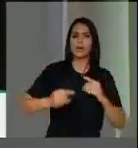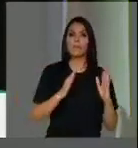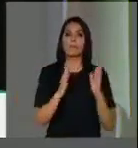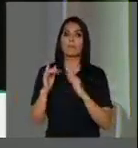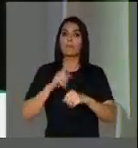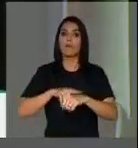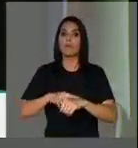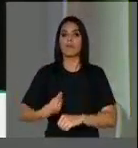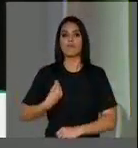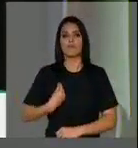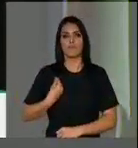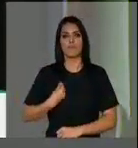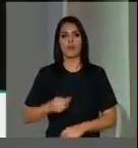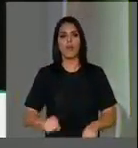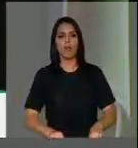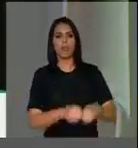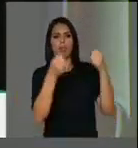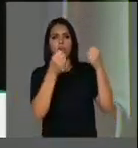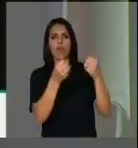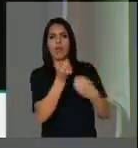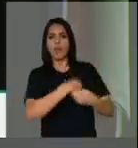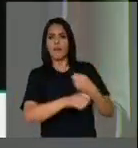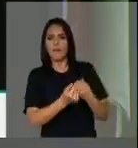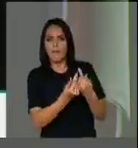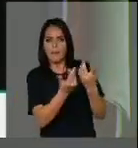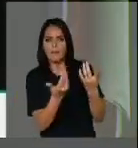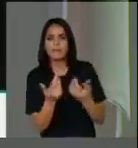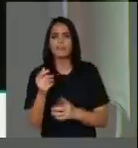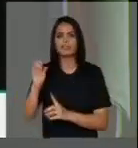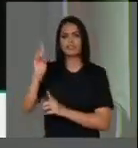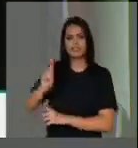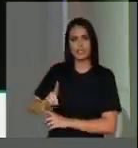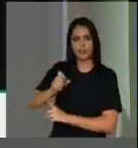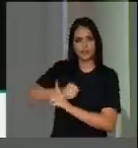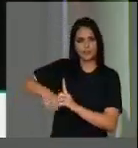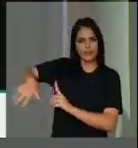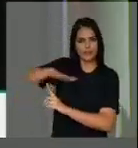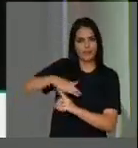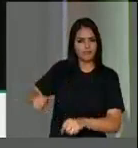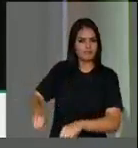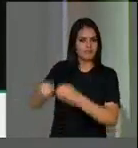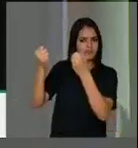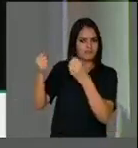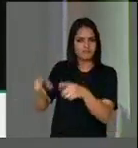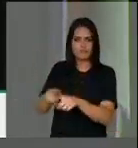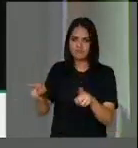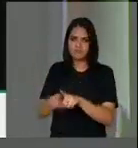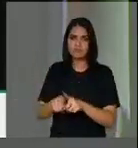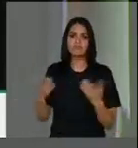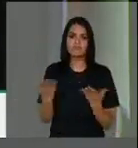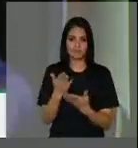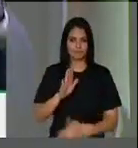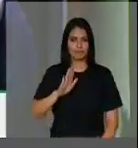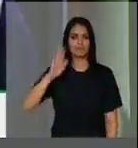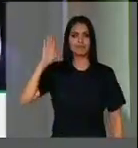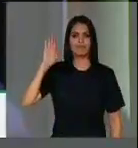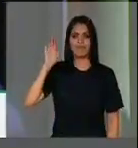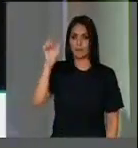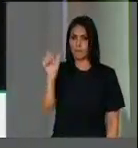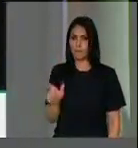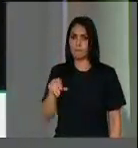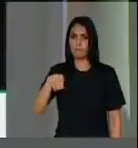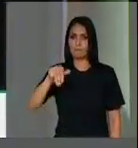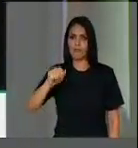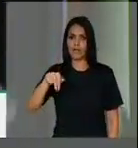vivemos um desmonte da economia, um desmonte dos direitos sociais, apresentamos a candidatura de Manuela Dávido como